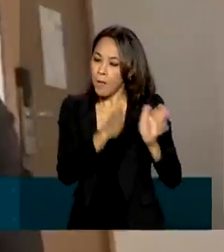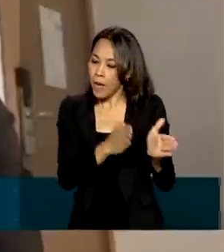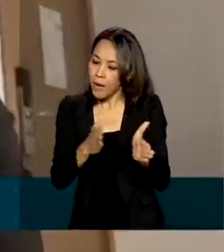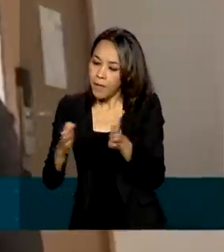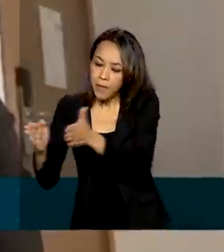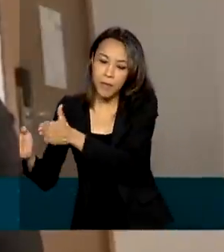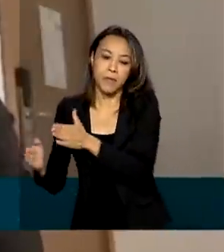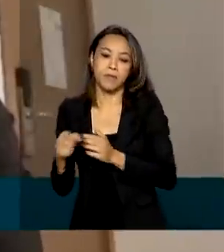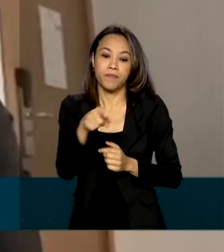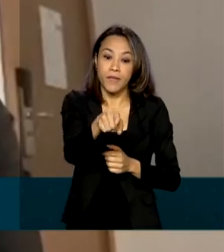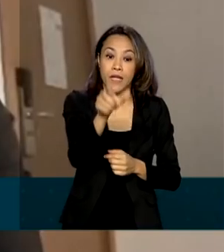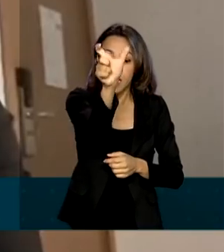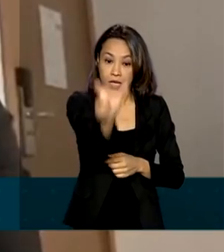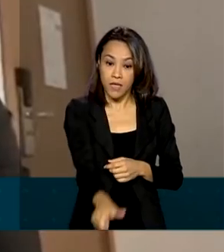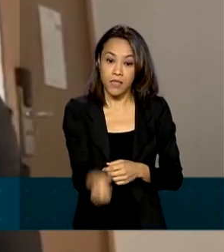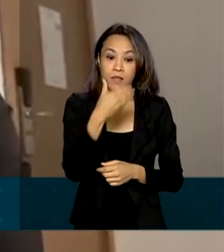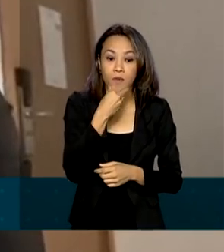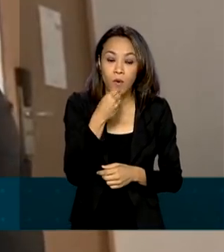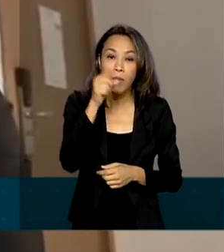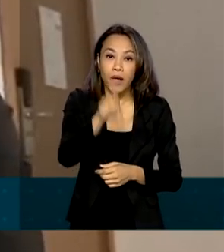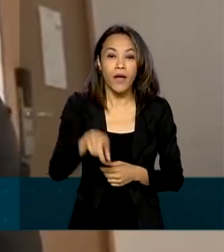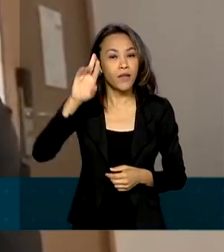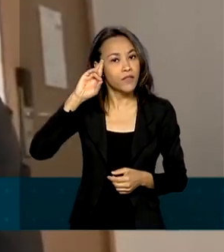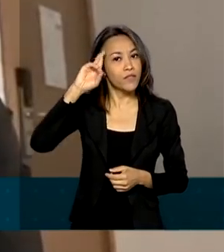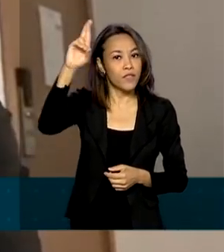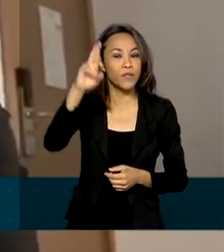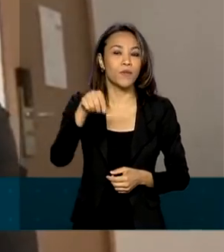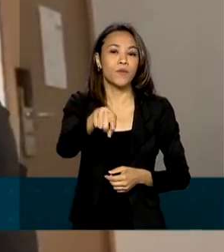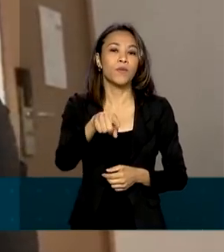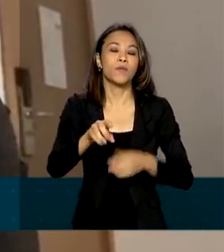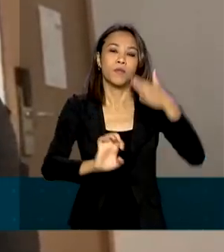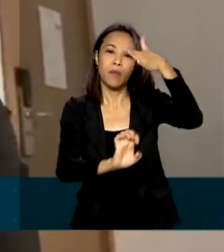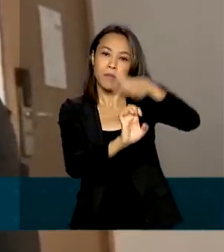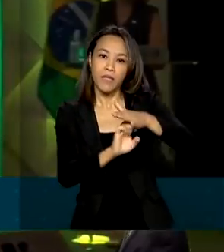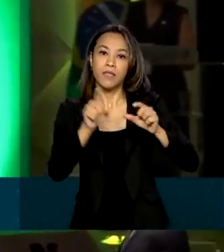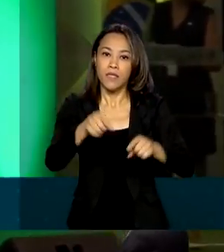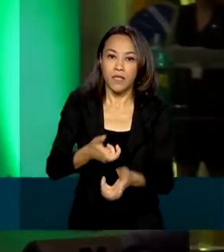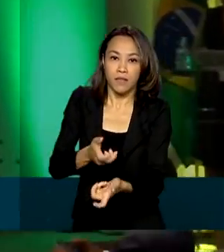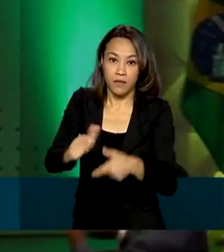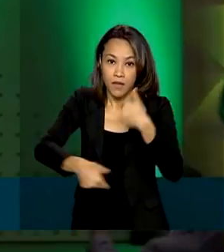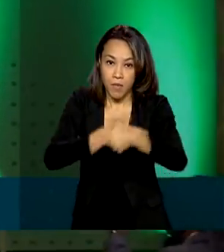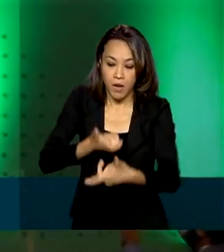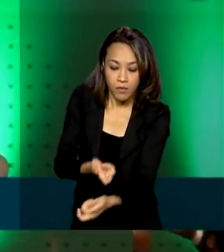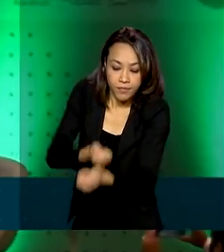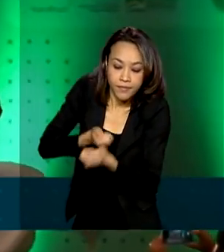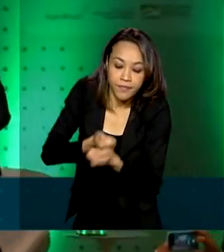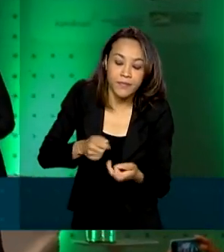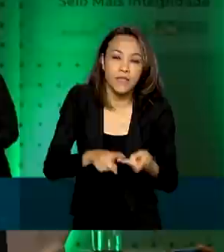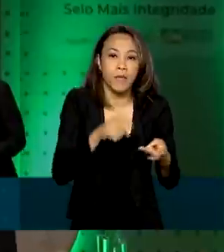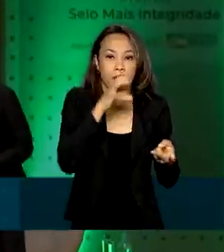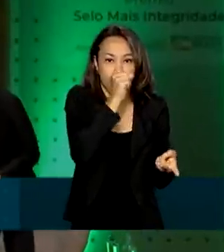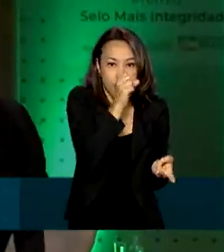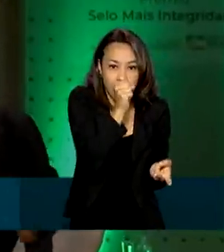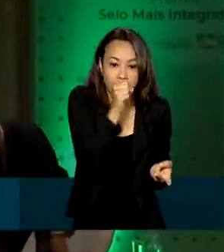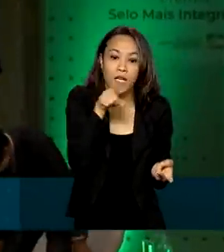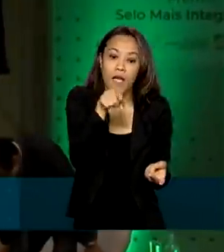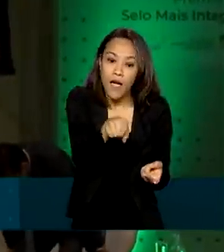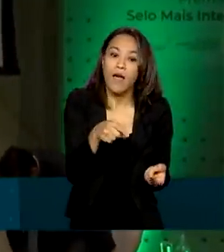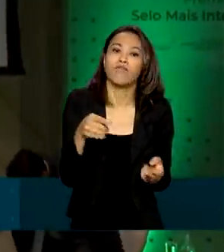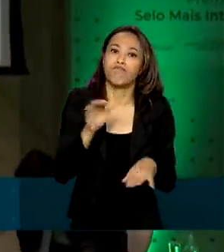é diretor de uma empresa que reúne produtores de laranja e mandioca, que foi premiada por ter